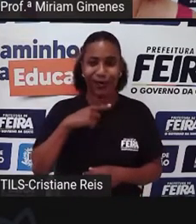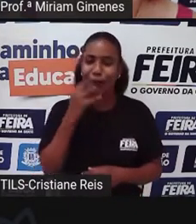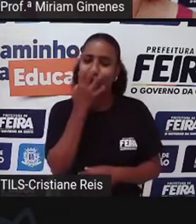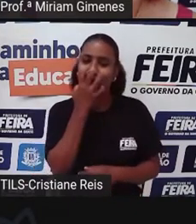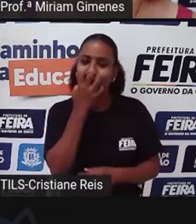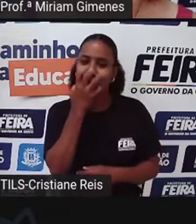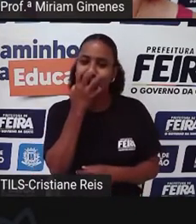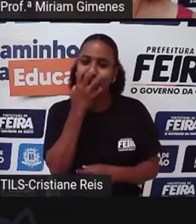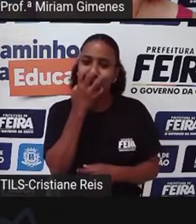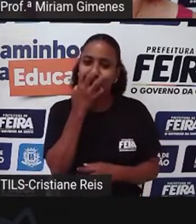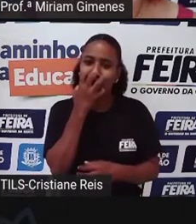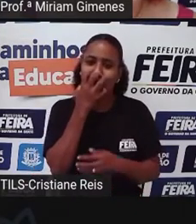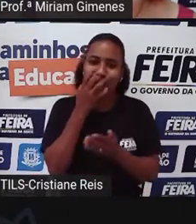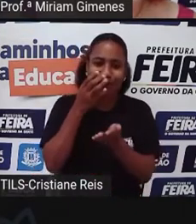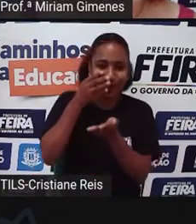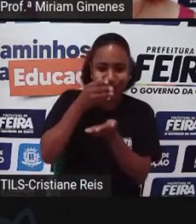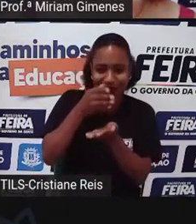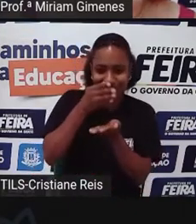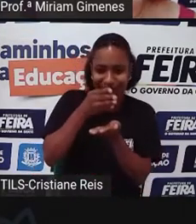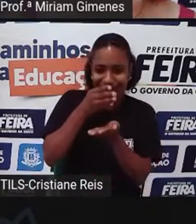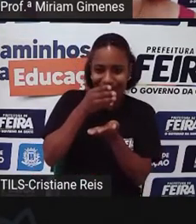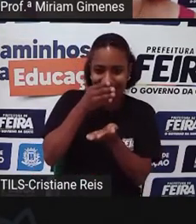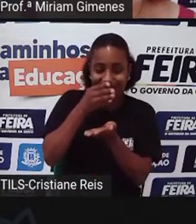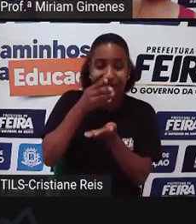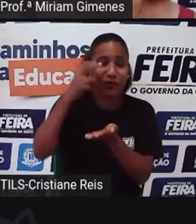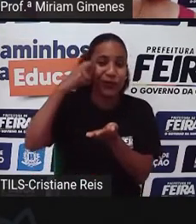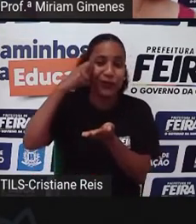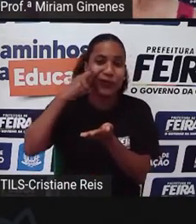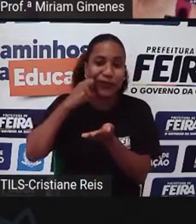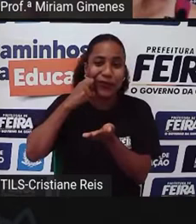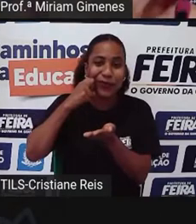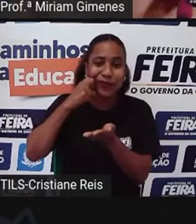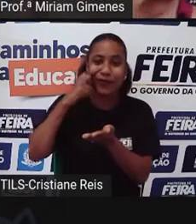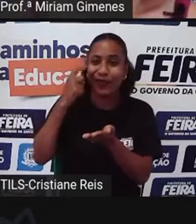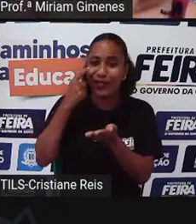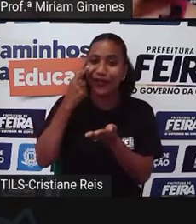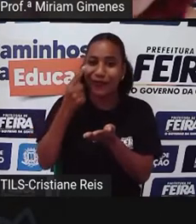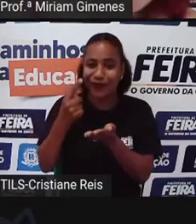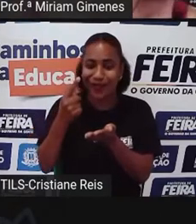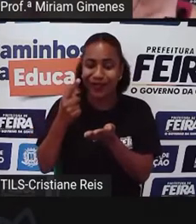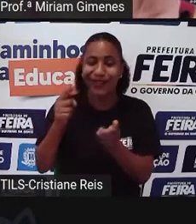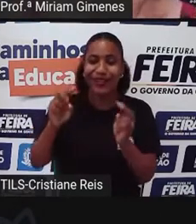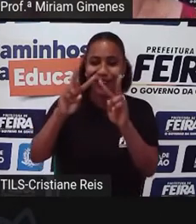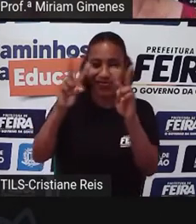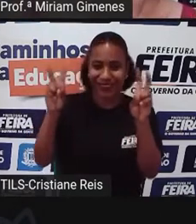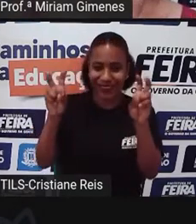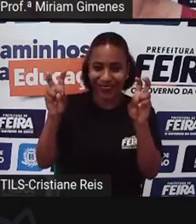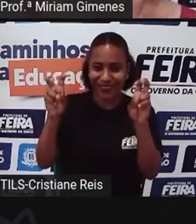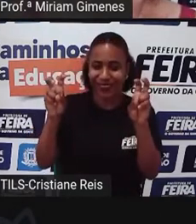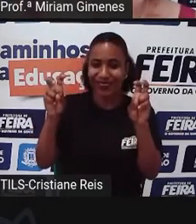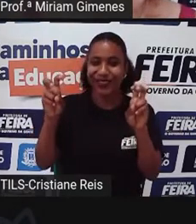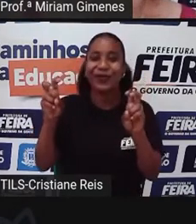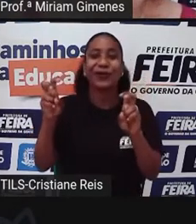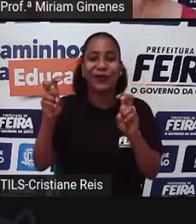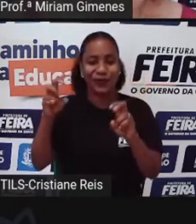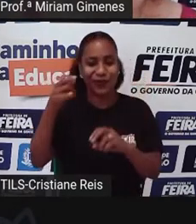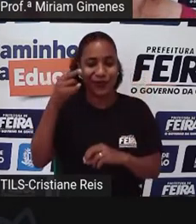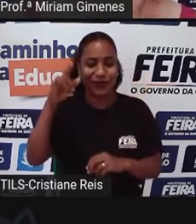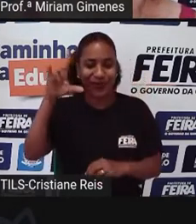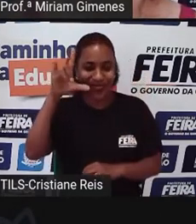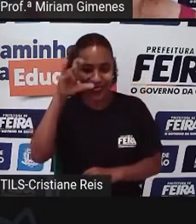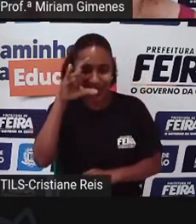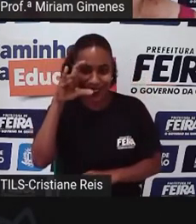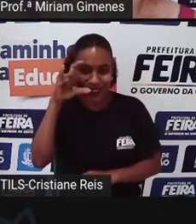foi adotada Justamente porque Eu vi Uma postagem No Patinhas de Rua É uma outra Página Né Da